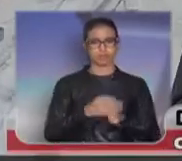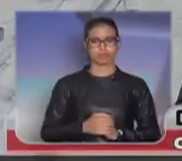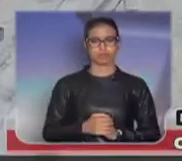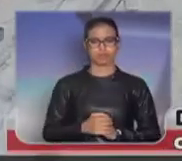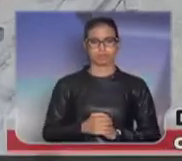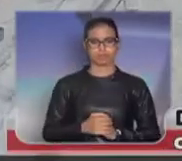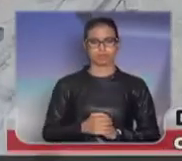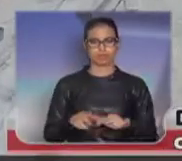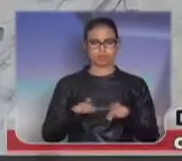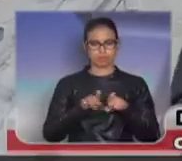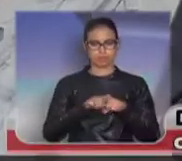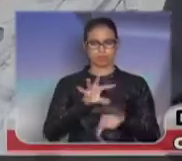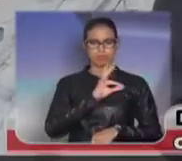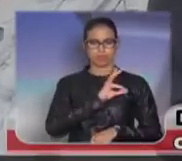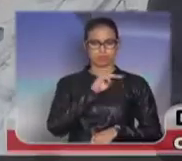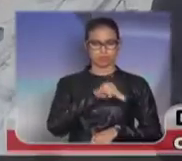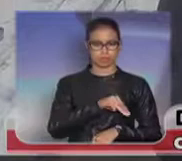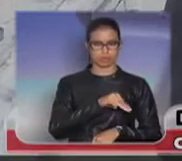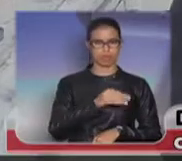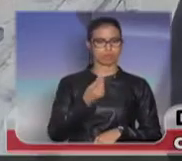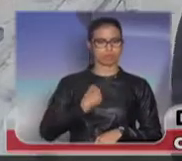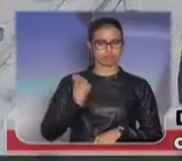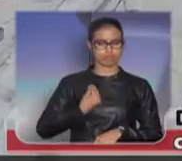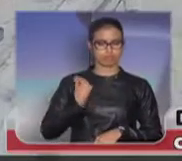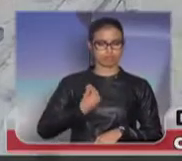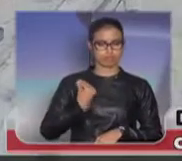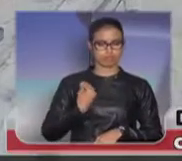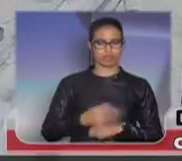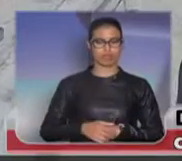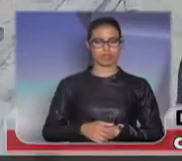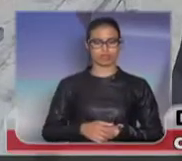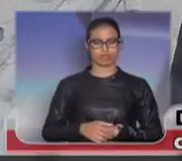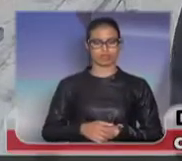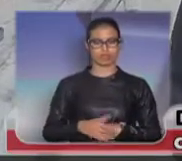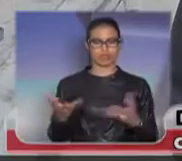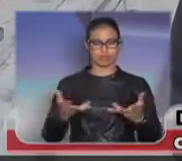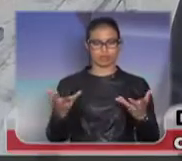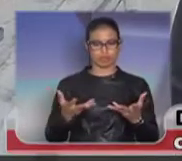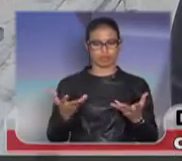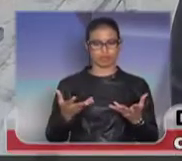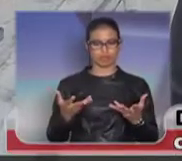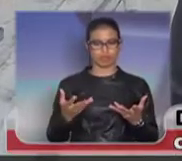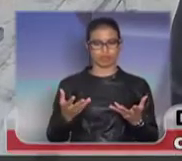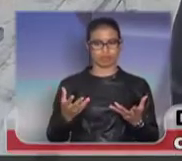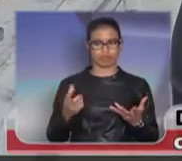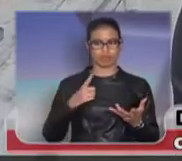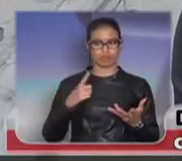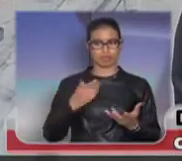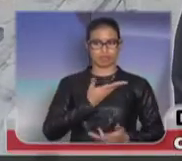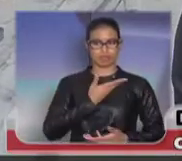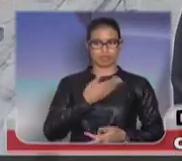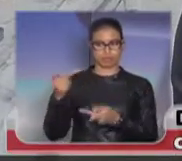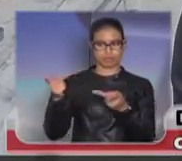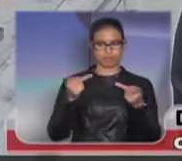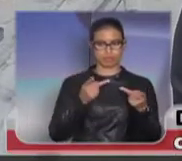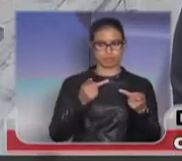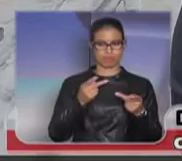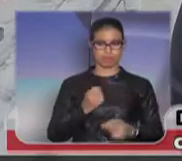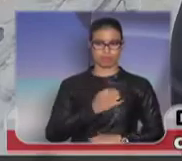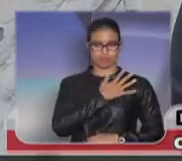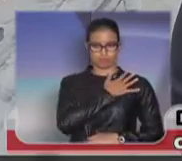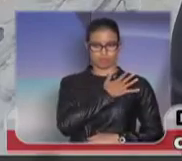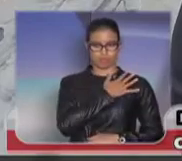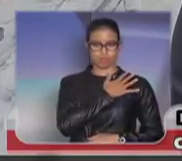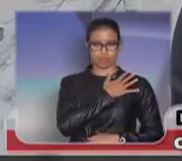senhores policiais militares aqui presentes, hoje nós estamos aqui com a visita do meu amigo Coronel Perrota, eu queria apresentar a todos aqui,